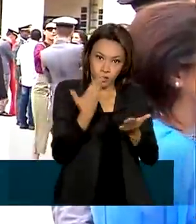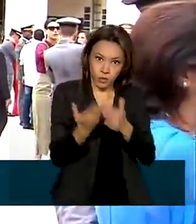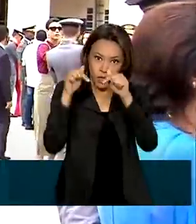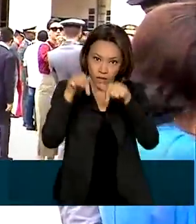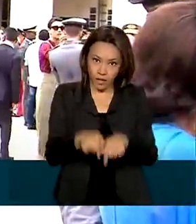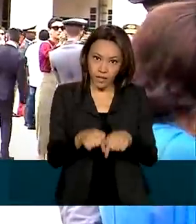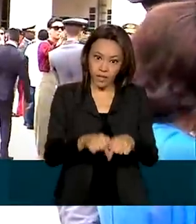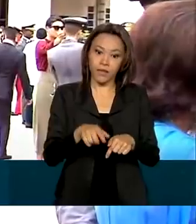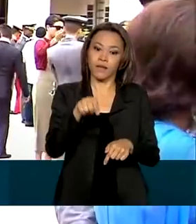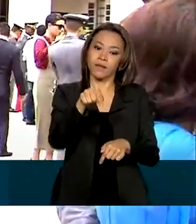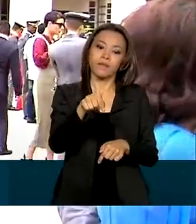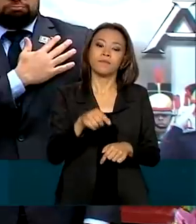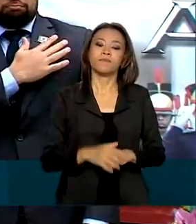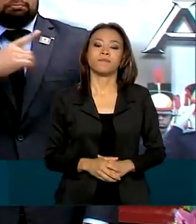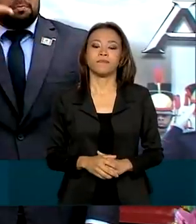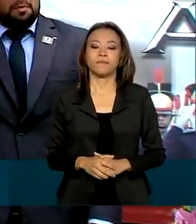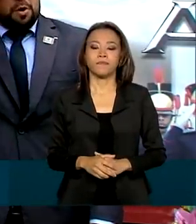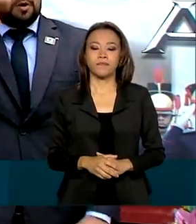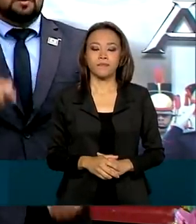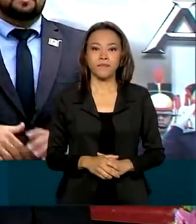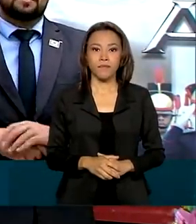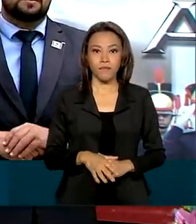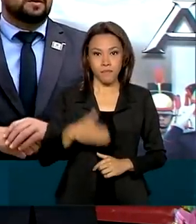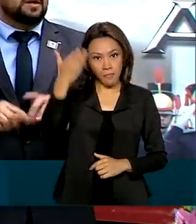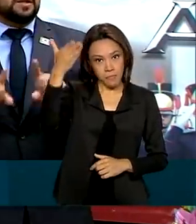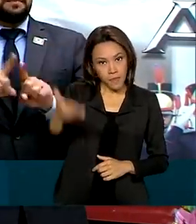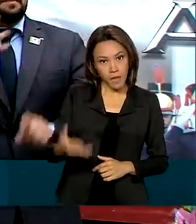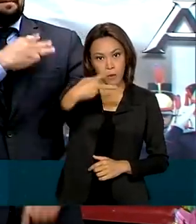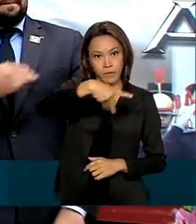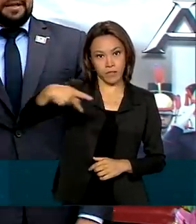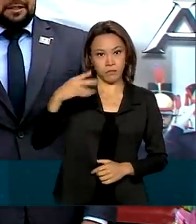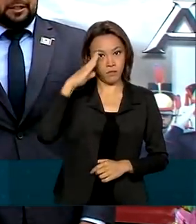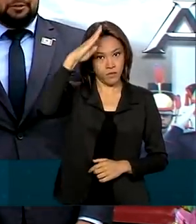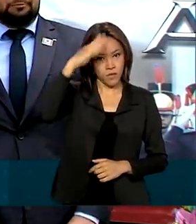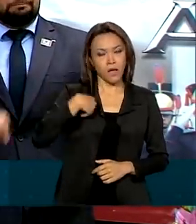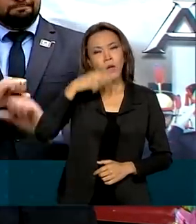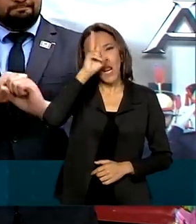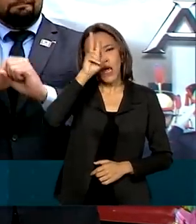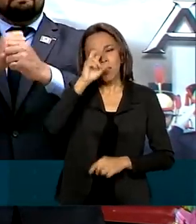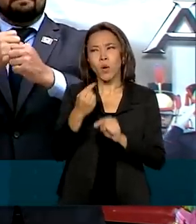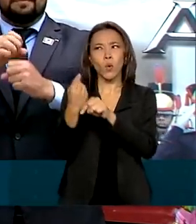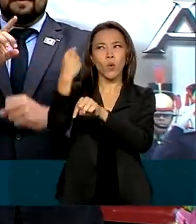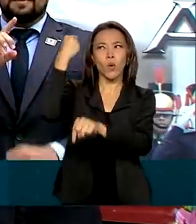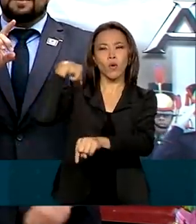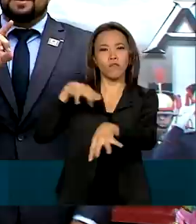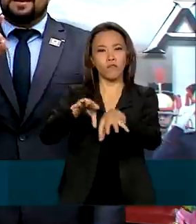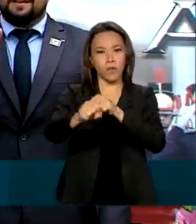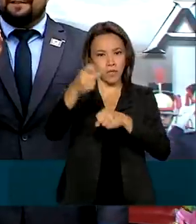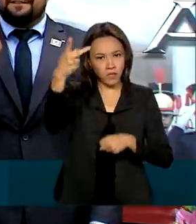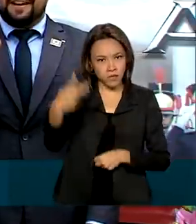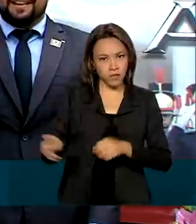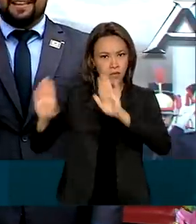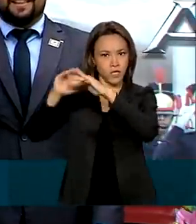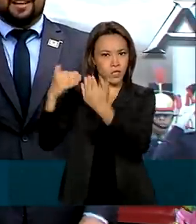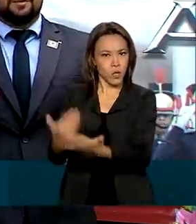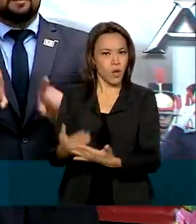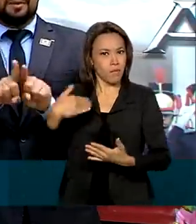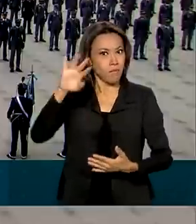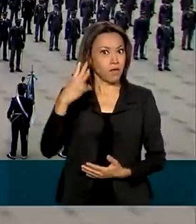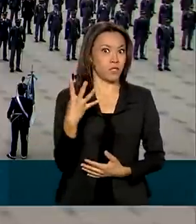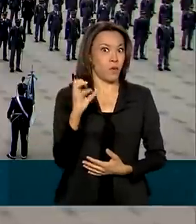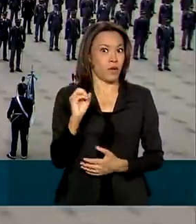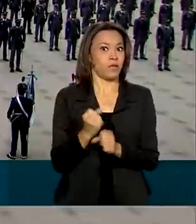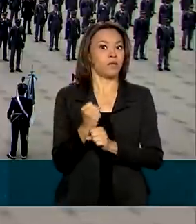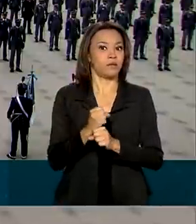equivale a aspirantes aqui no Brasil. O presidente Jair Bolsonaro lembrou sua formação na AMAM, há mais de 40